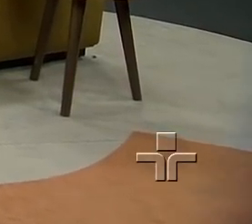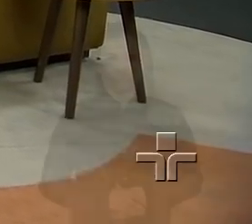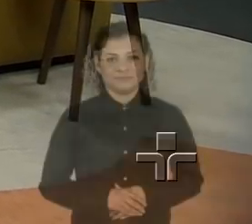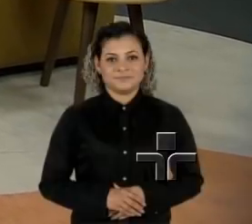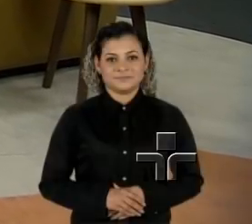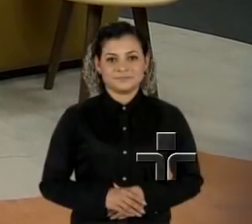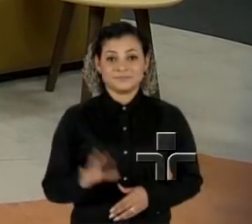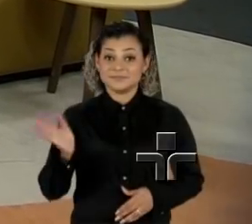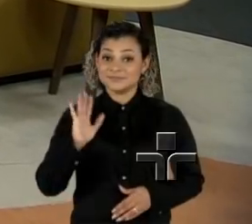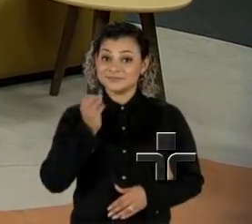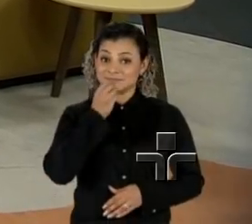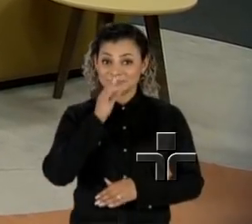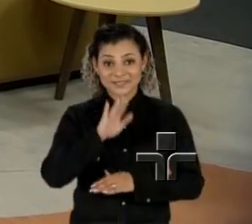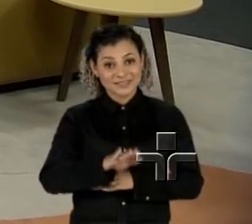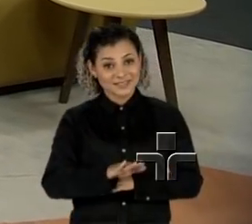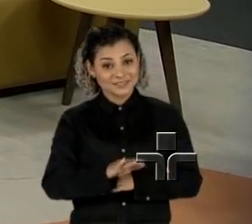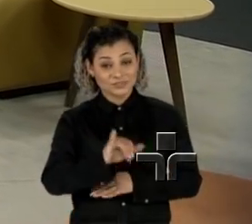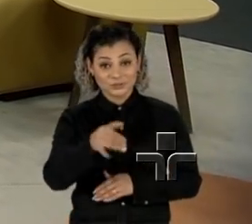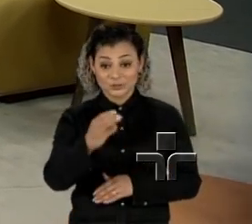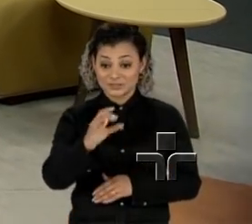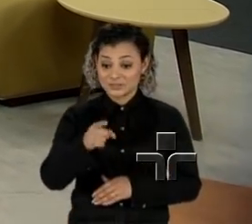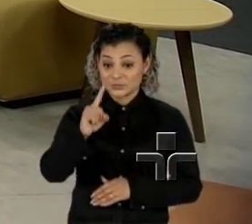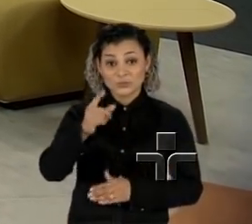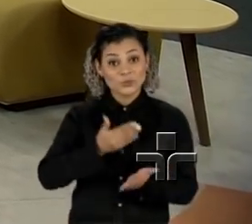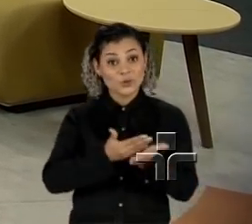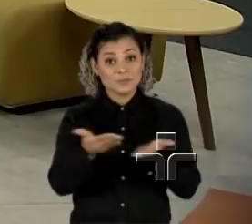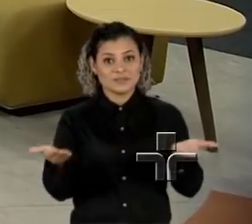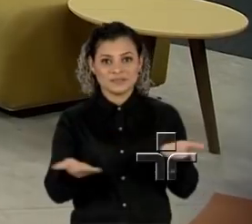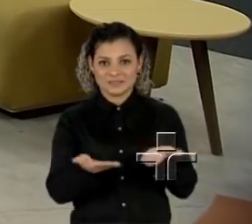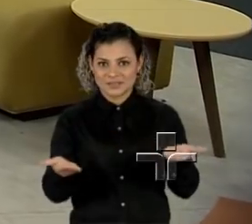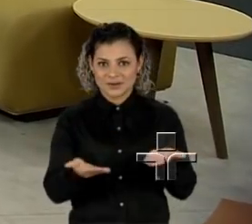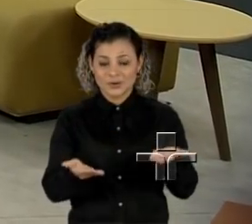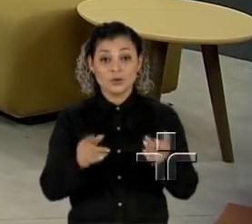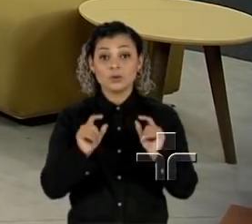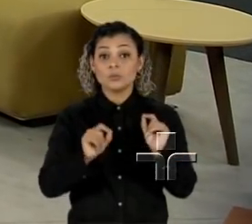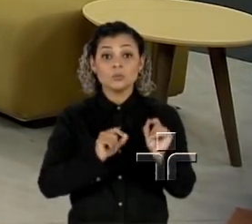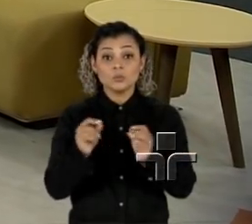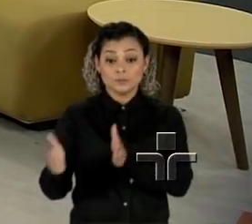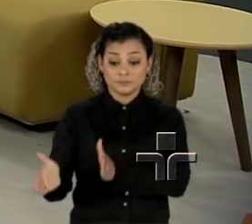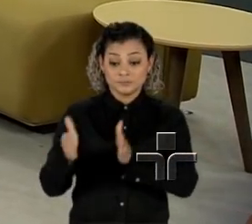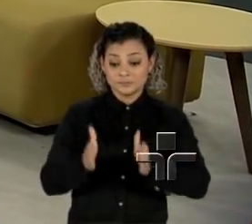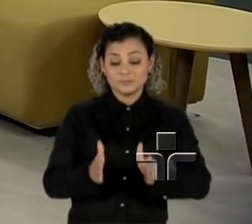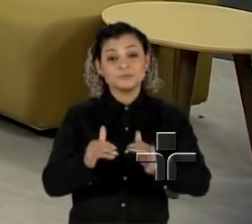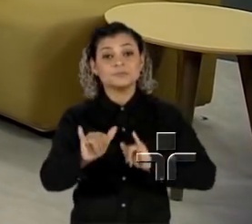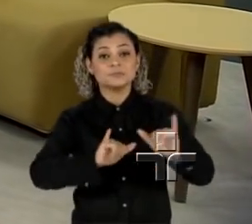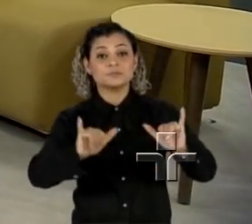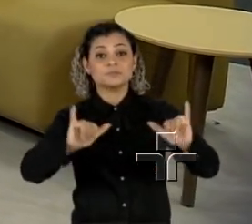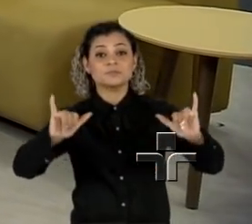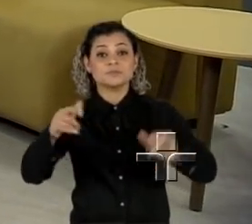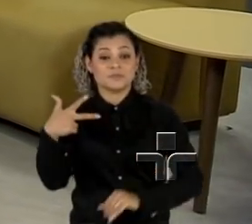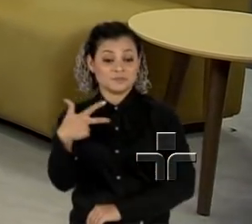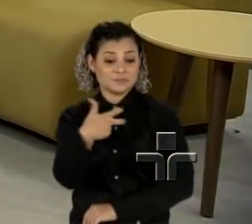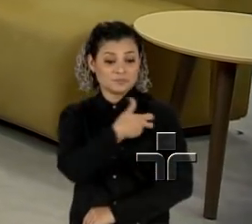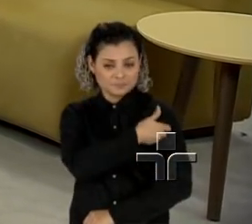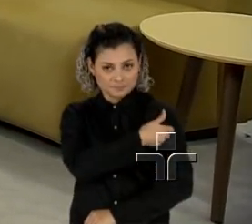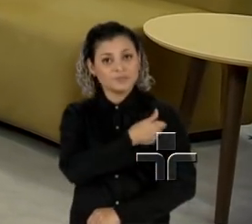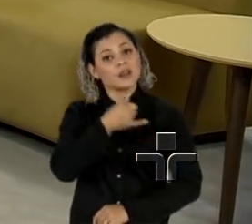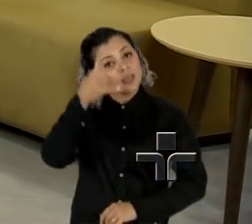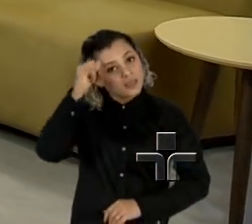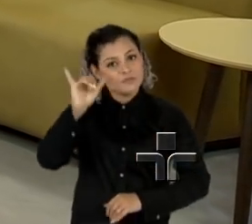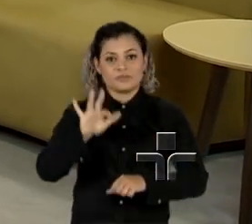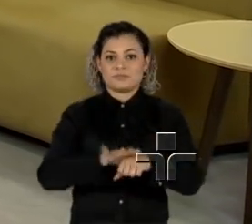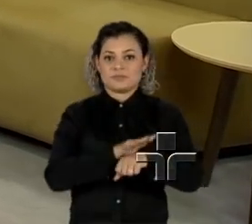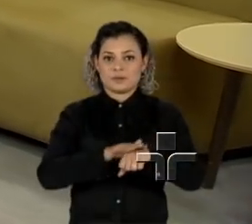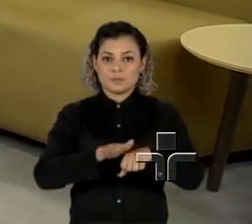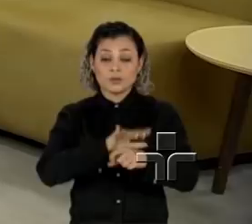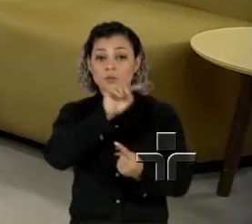Olá, boa tarde. Boa tarde. O JC1 começa agora, começa hoje, nova etapa da campanha de vacinação contra o sarampo. E o objetivo